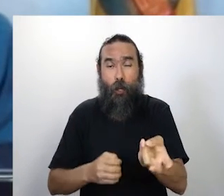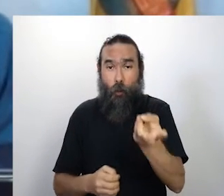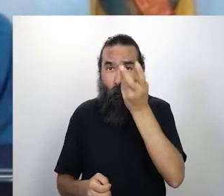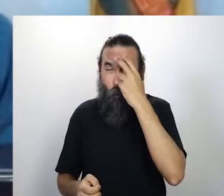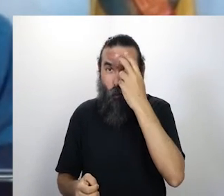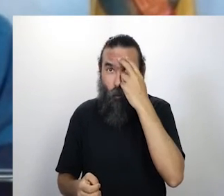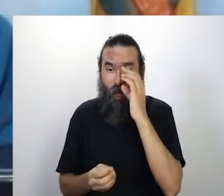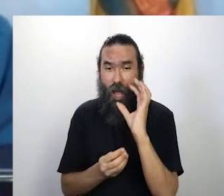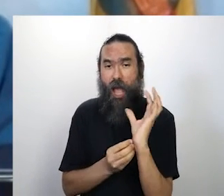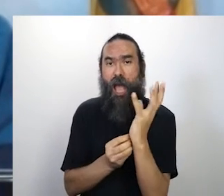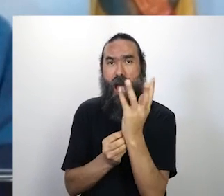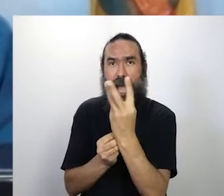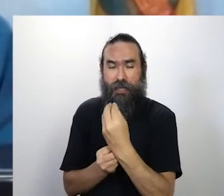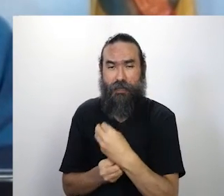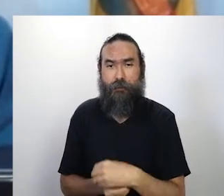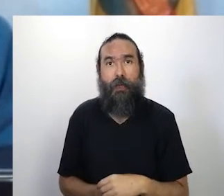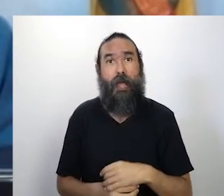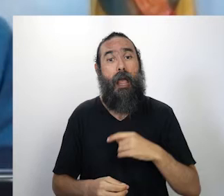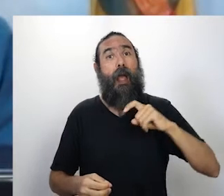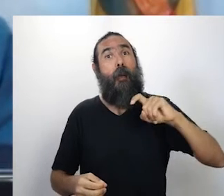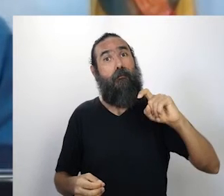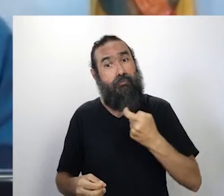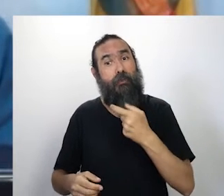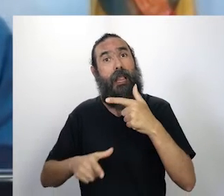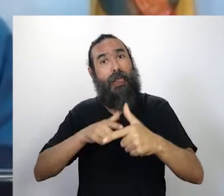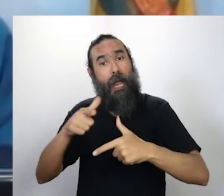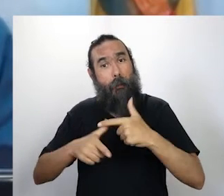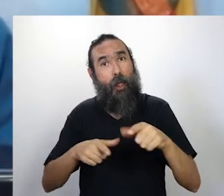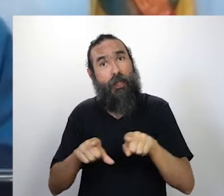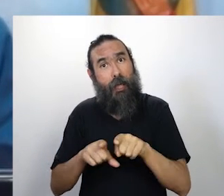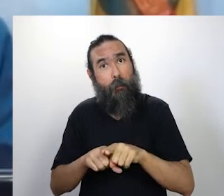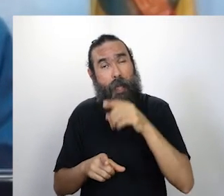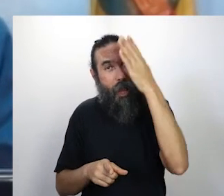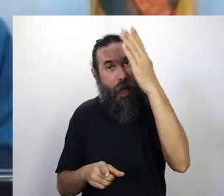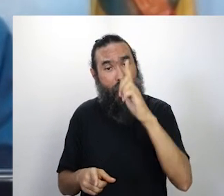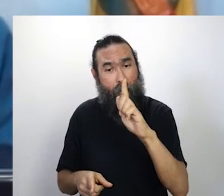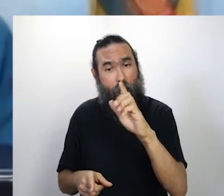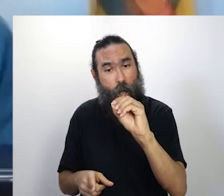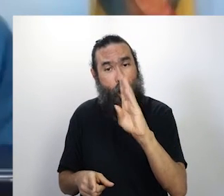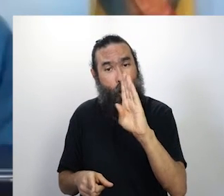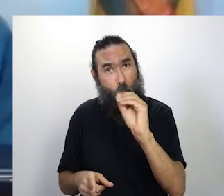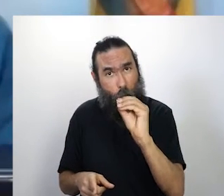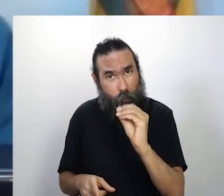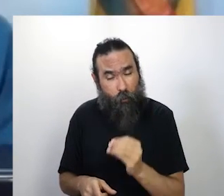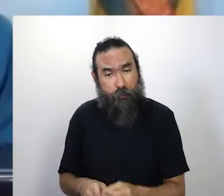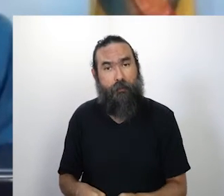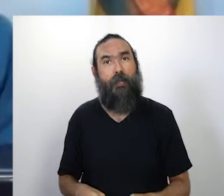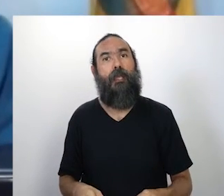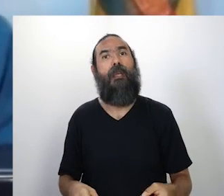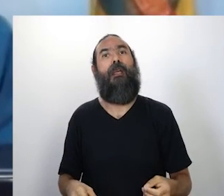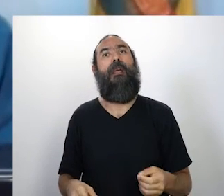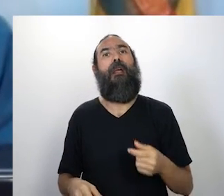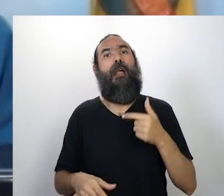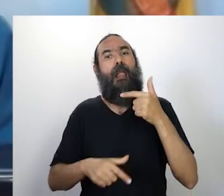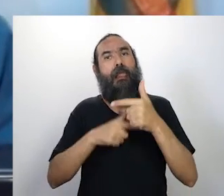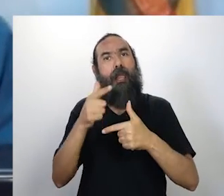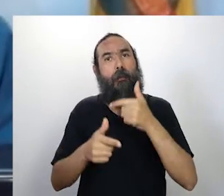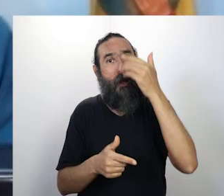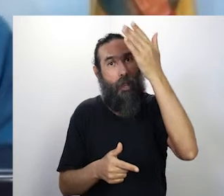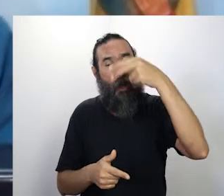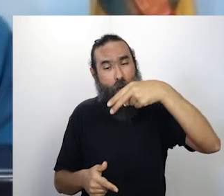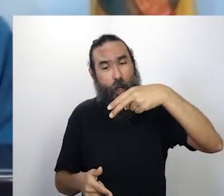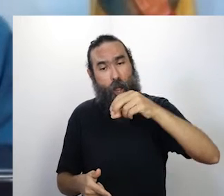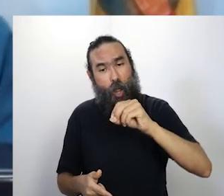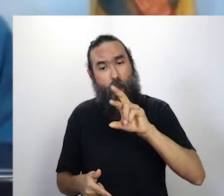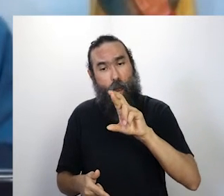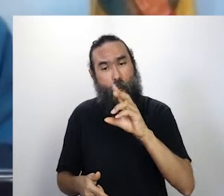Antes do Agrão, passou pela redação da Globo Nordeste e atuou na assessoria de comunicação da representação regional